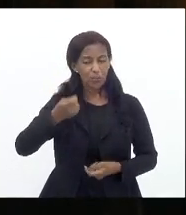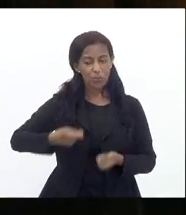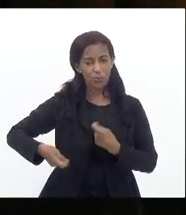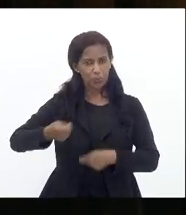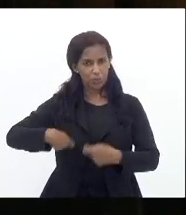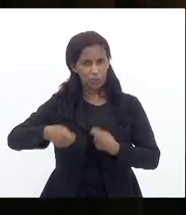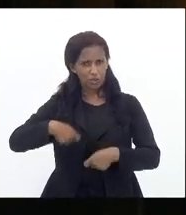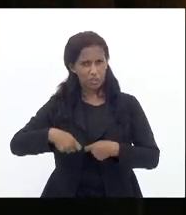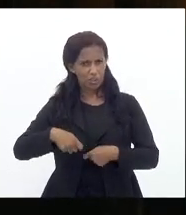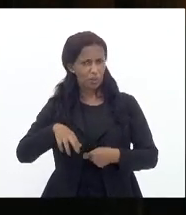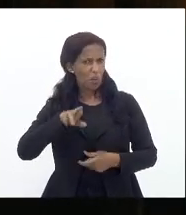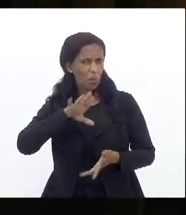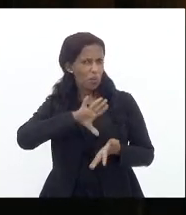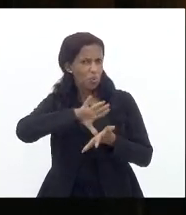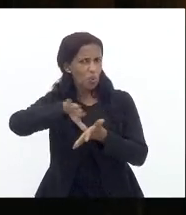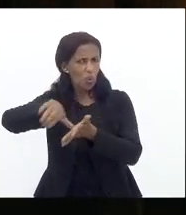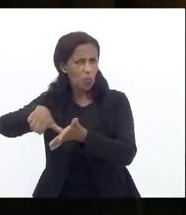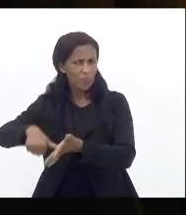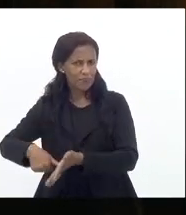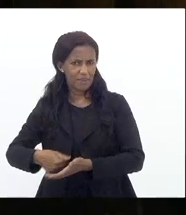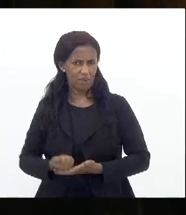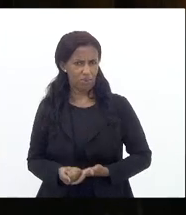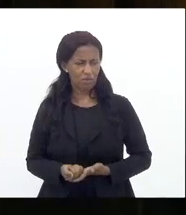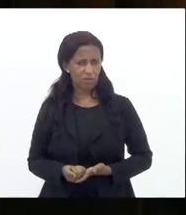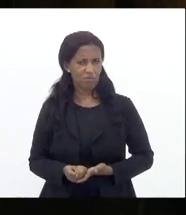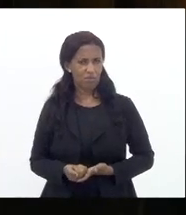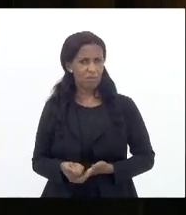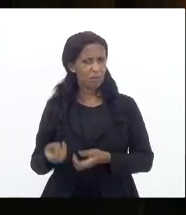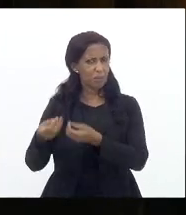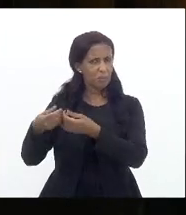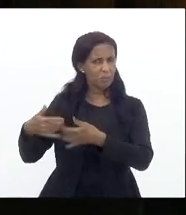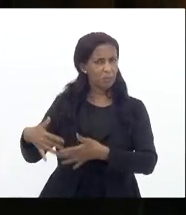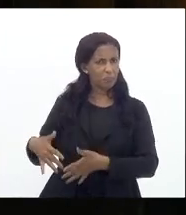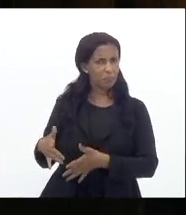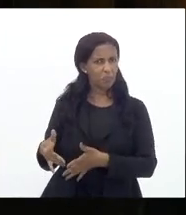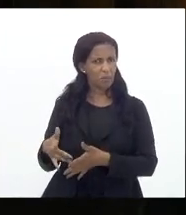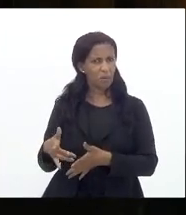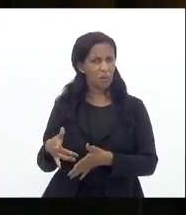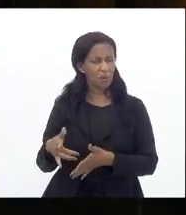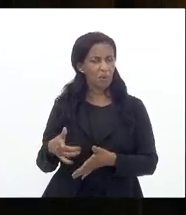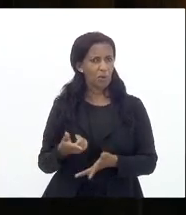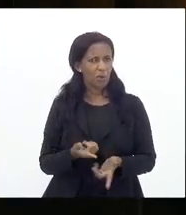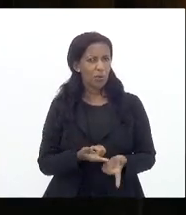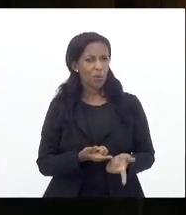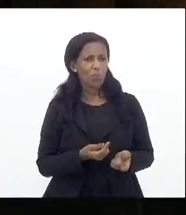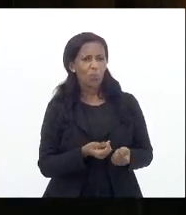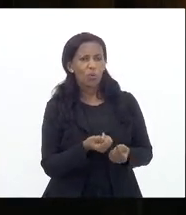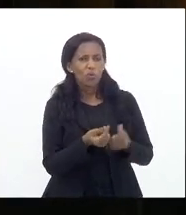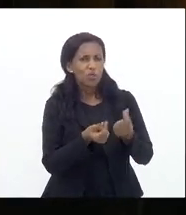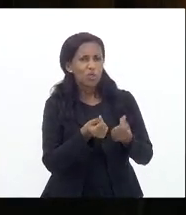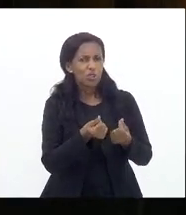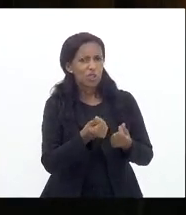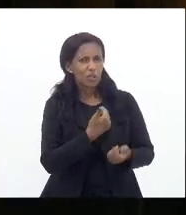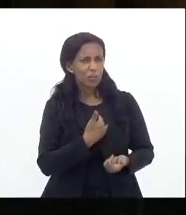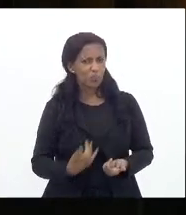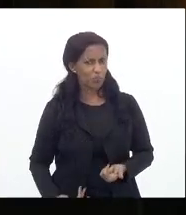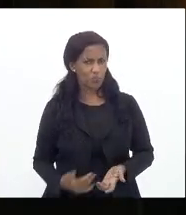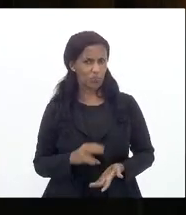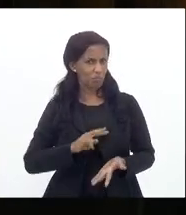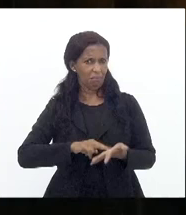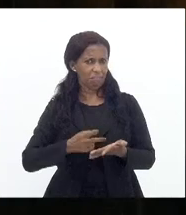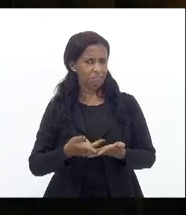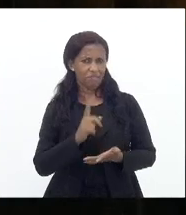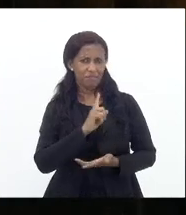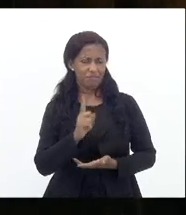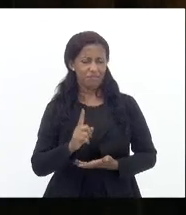a corrupção que corrói os cofres públicos não é só a má versação